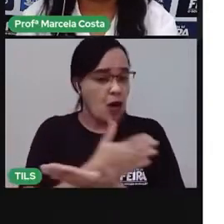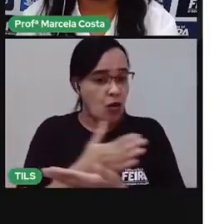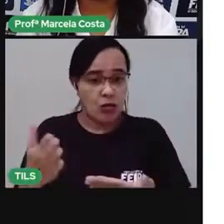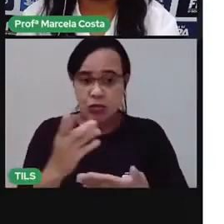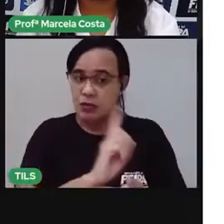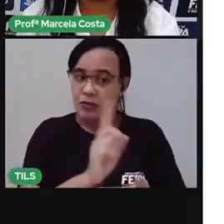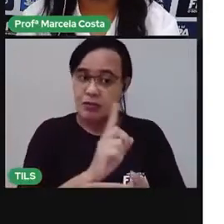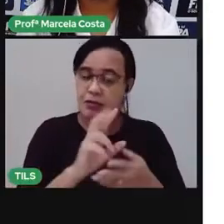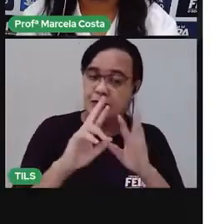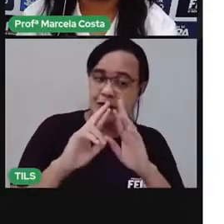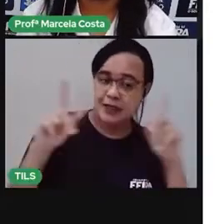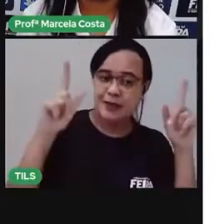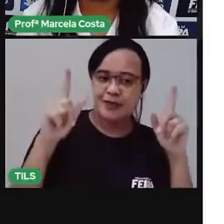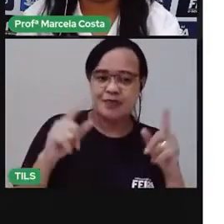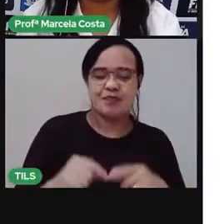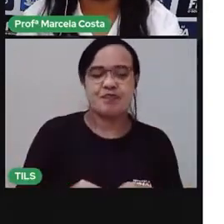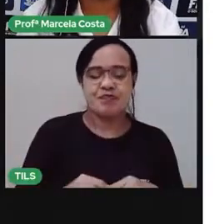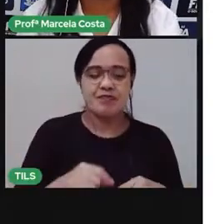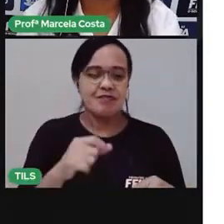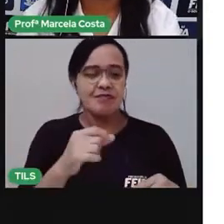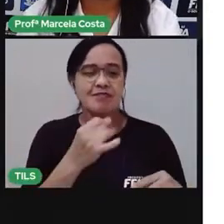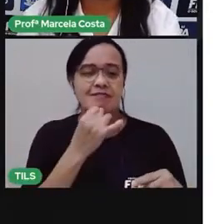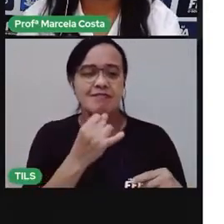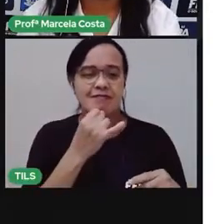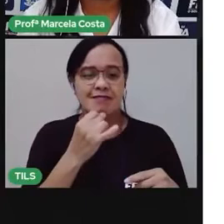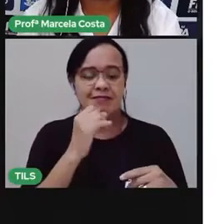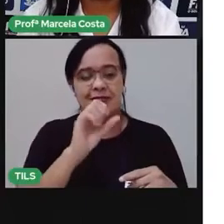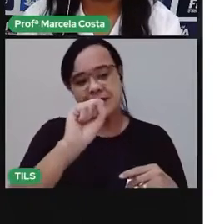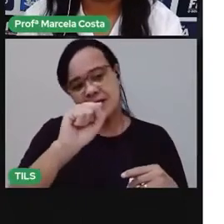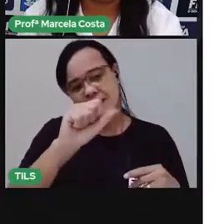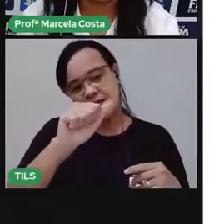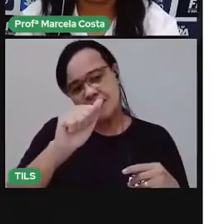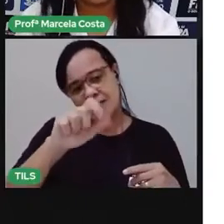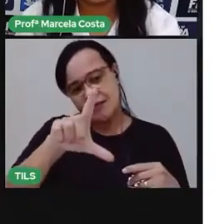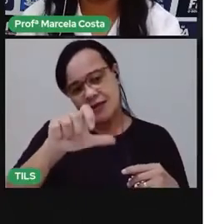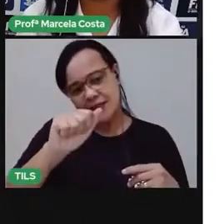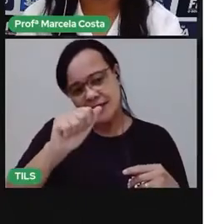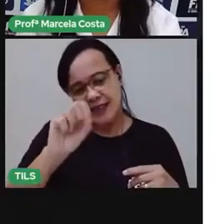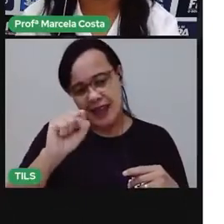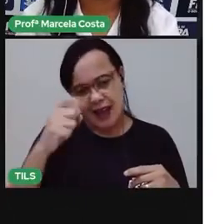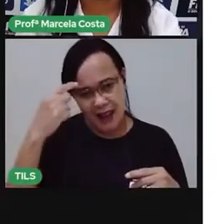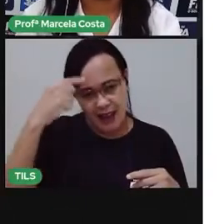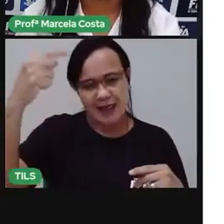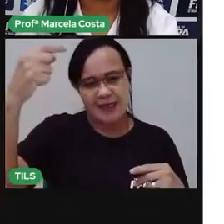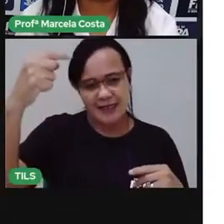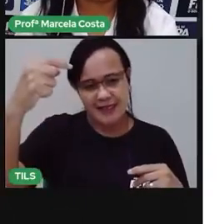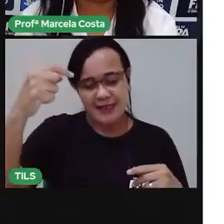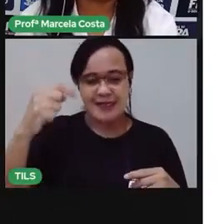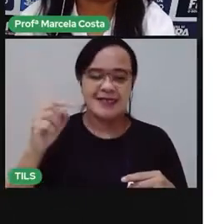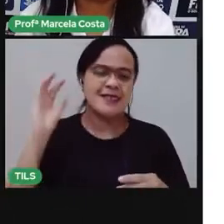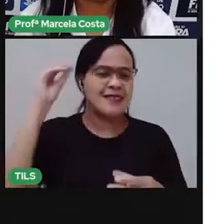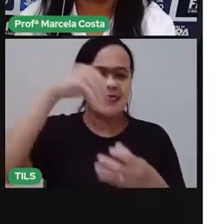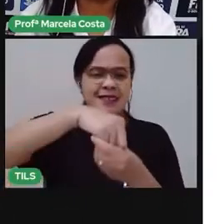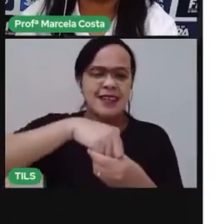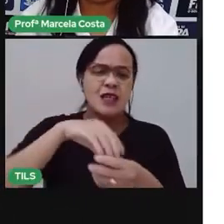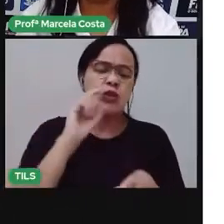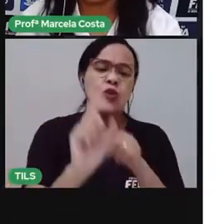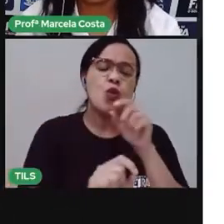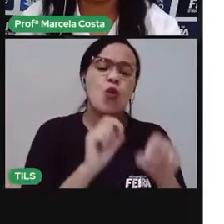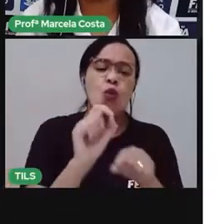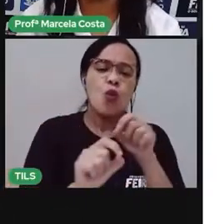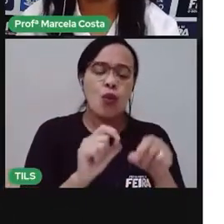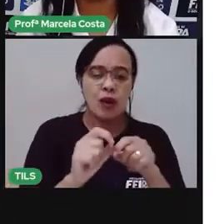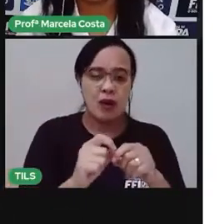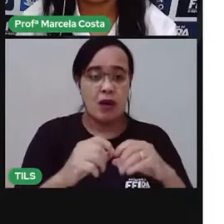sala. O que geralmente tem em uma sala? Um sofá. Ah, geralmente as pessoas colocam em um